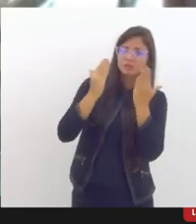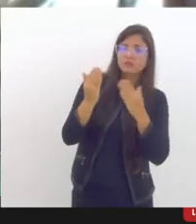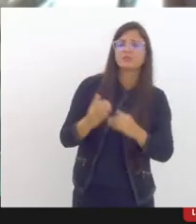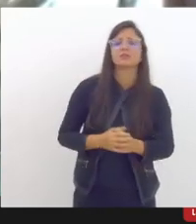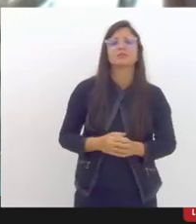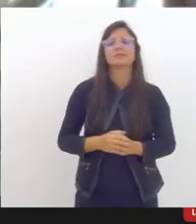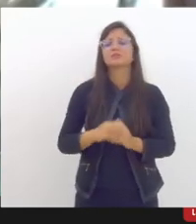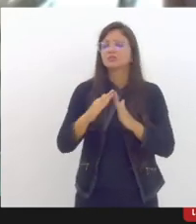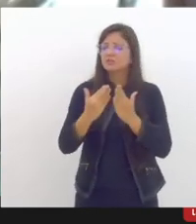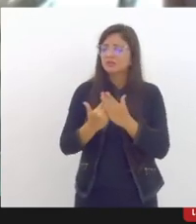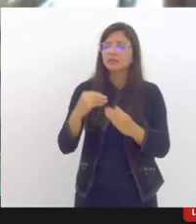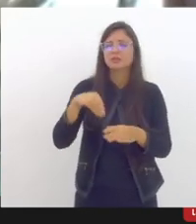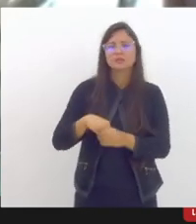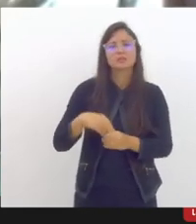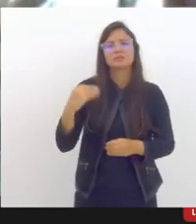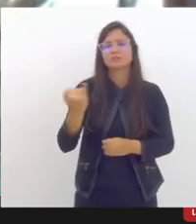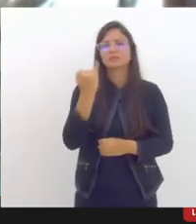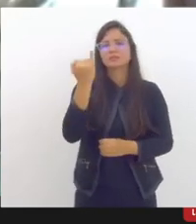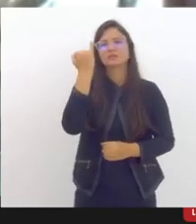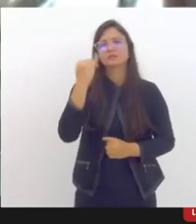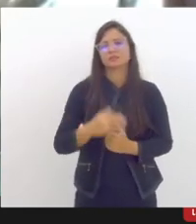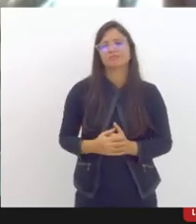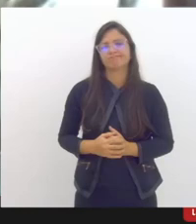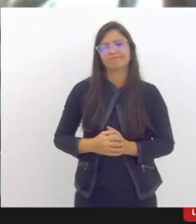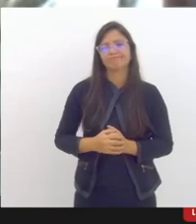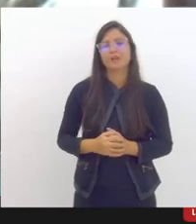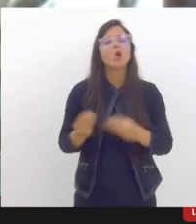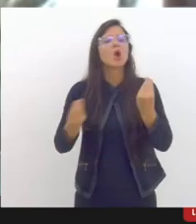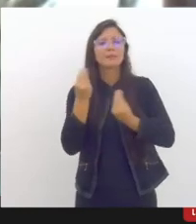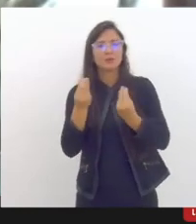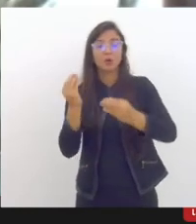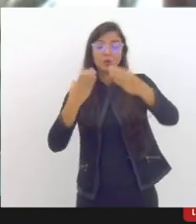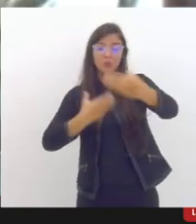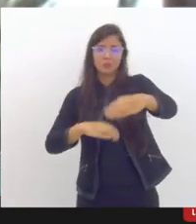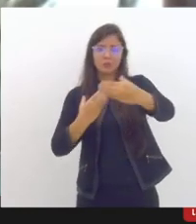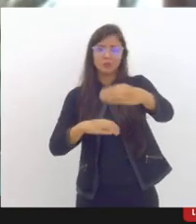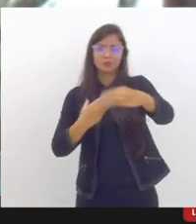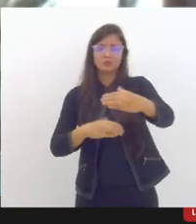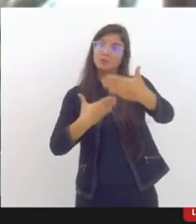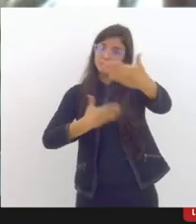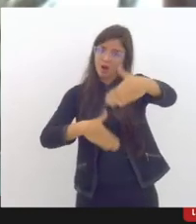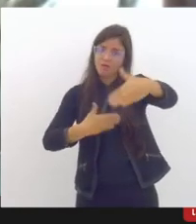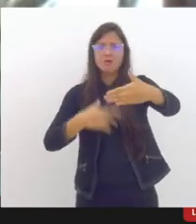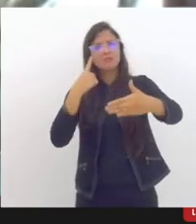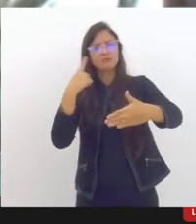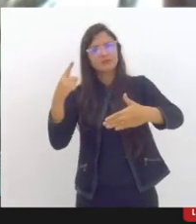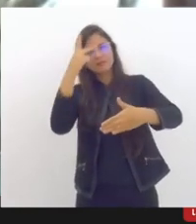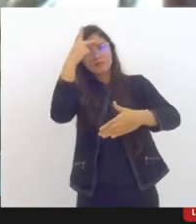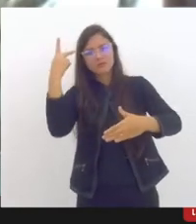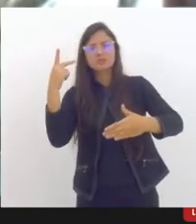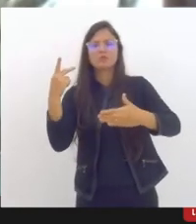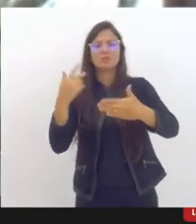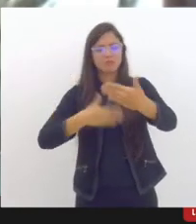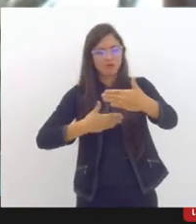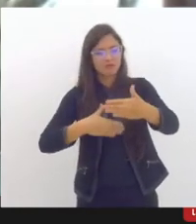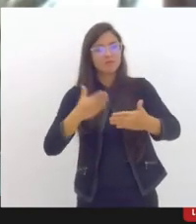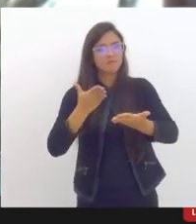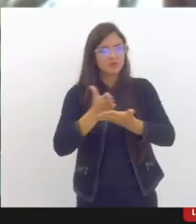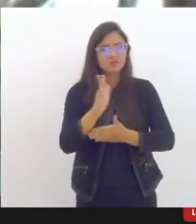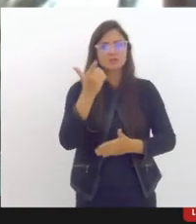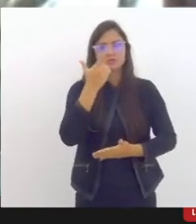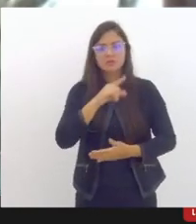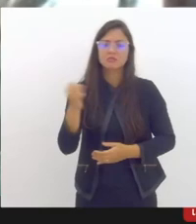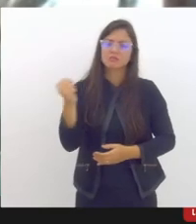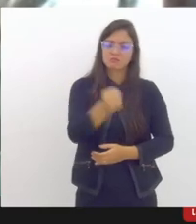nas escolas através da realização de concursos públicos que assegurem a continuidade do trabalho para além de iniciativas de